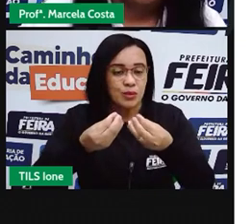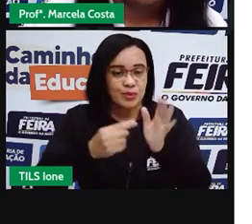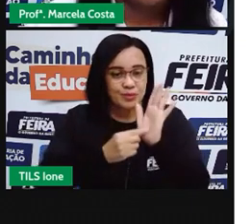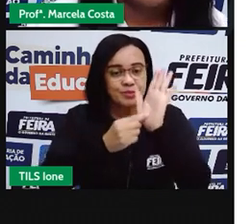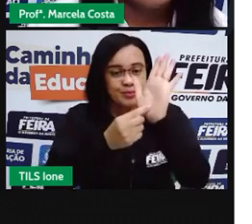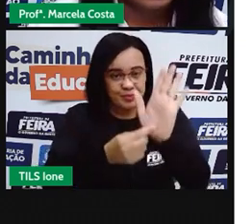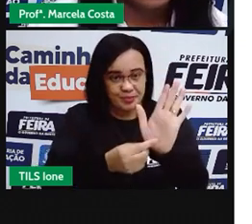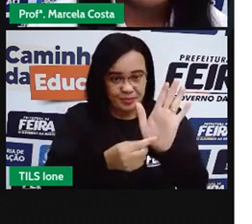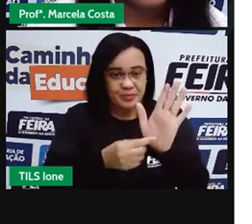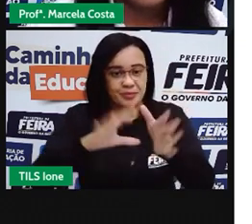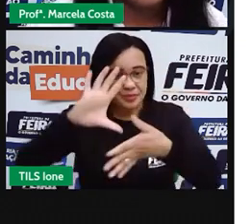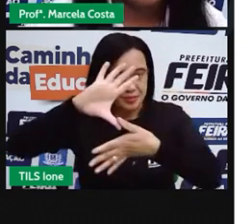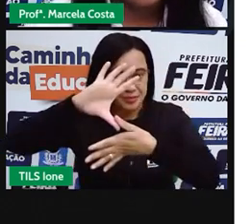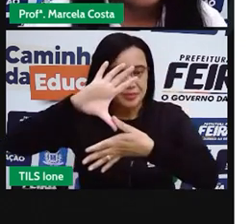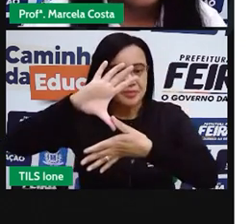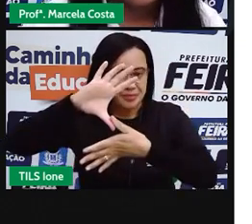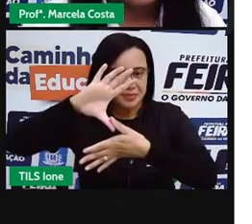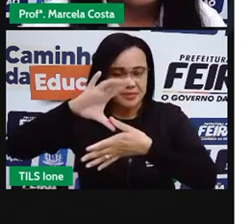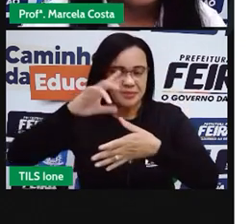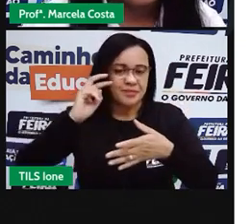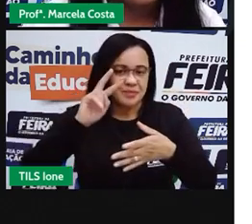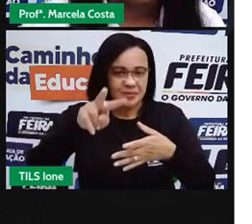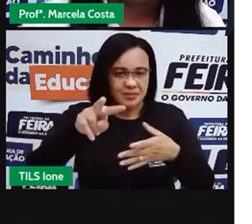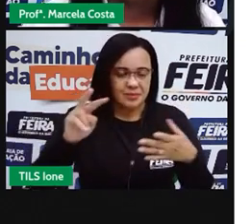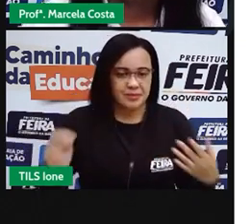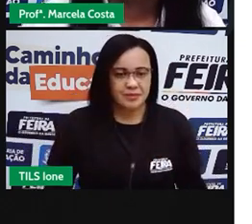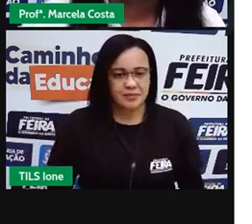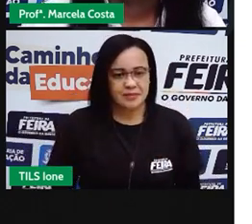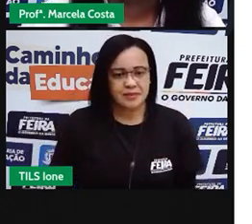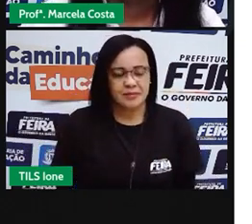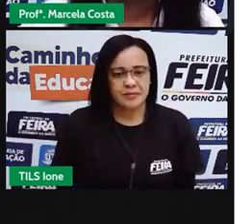Vou fazer uma pequena conexão aqui.